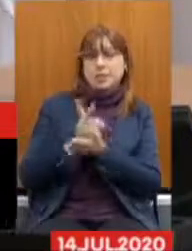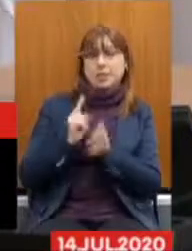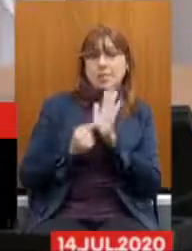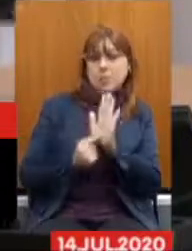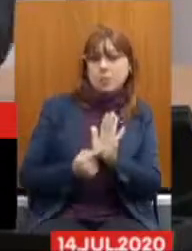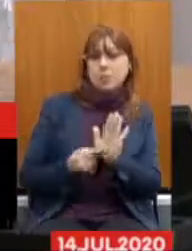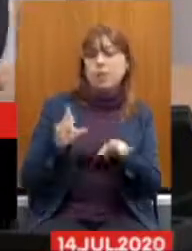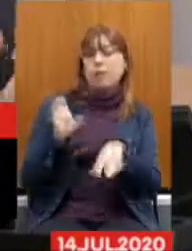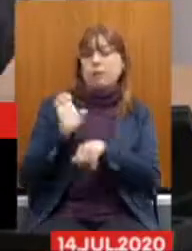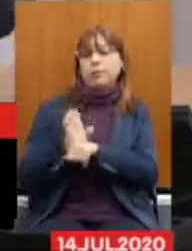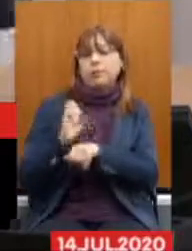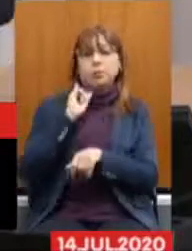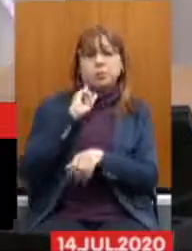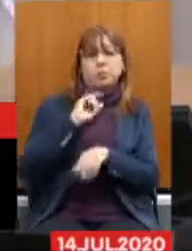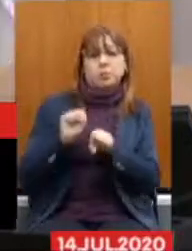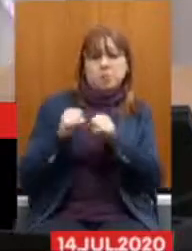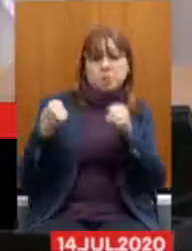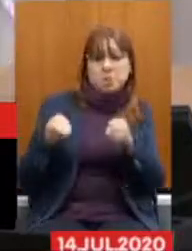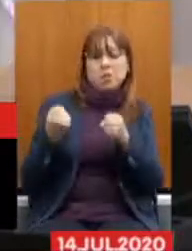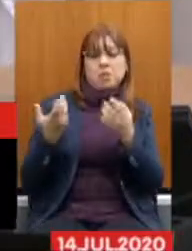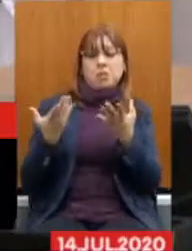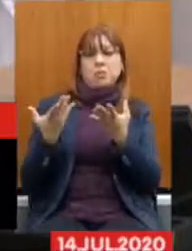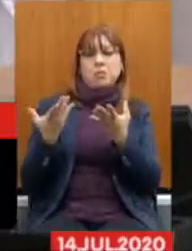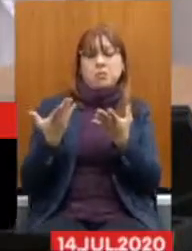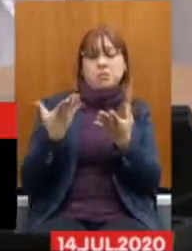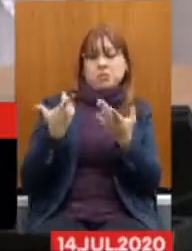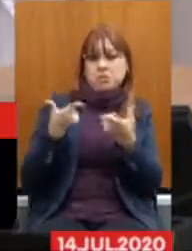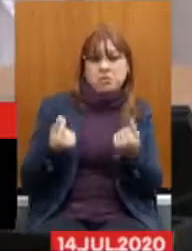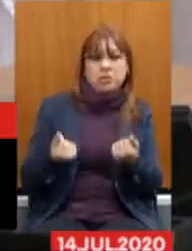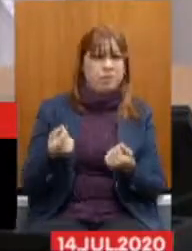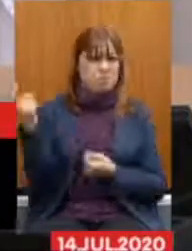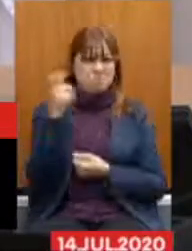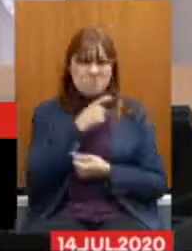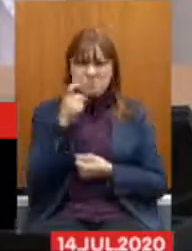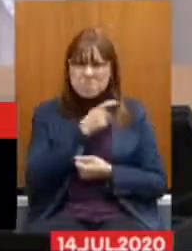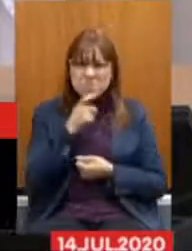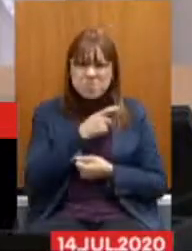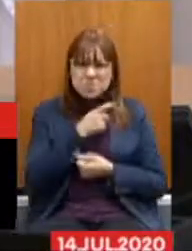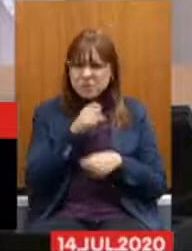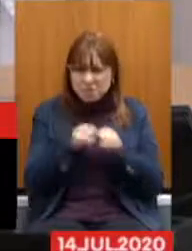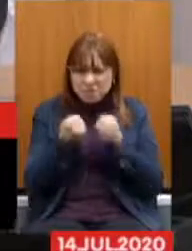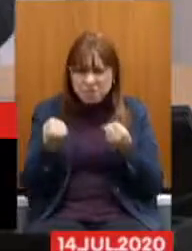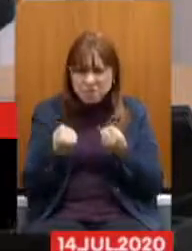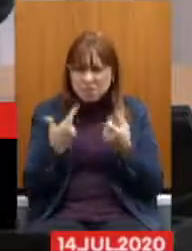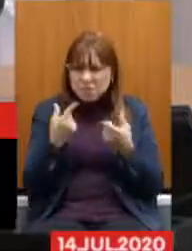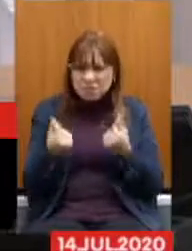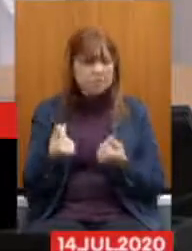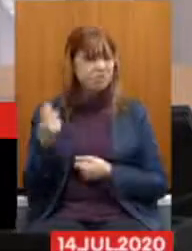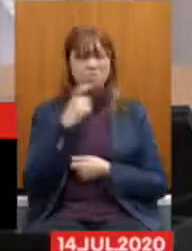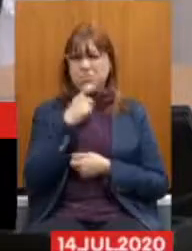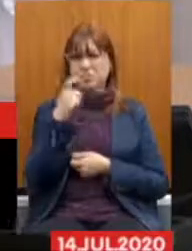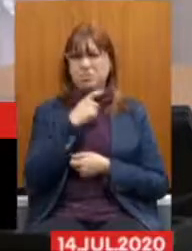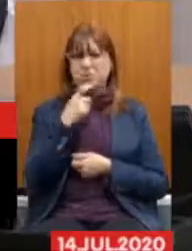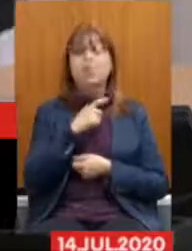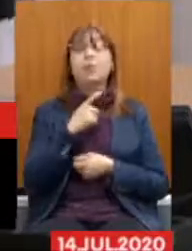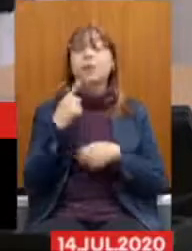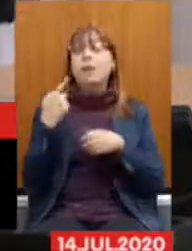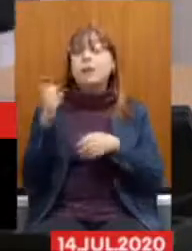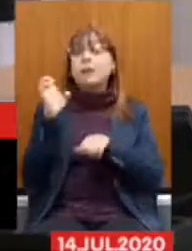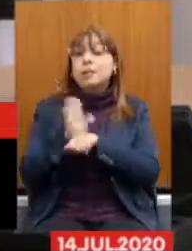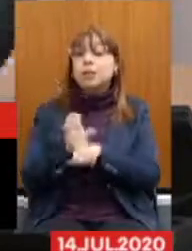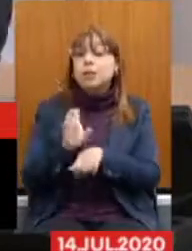que o Estado está falido. Mentira! Não existe essa falência do Estado. O Estado está, é mal